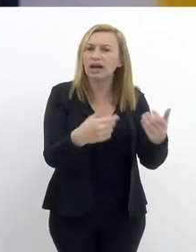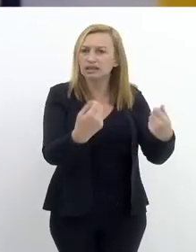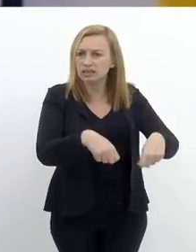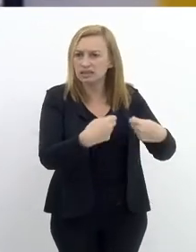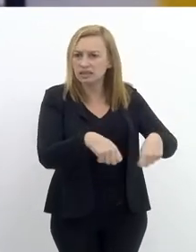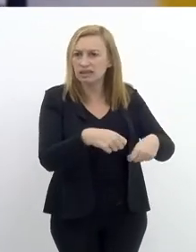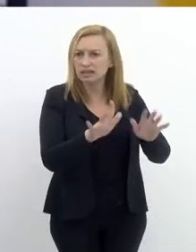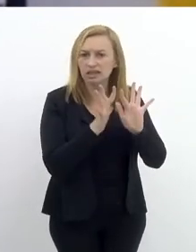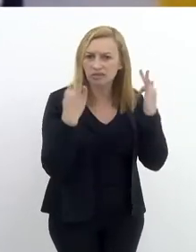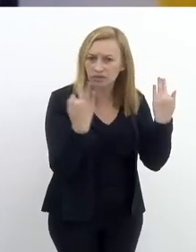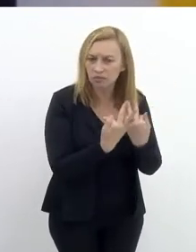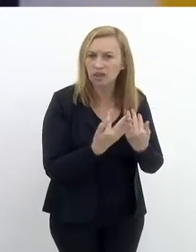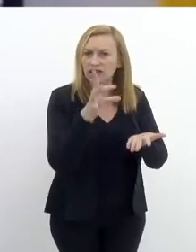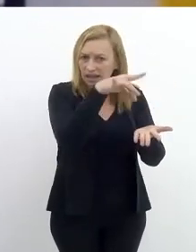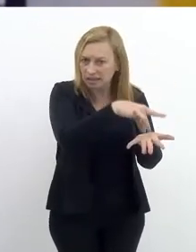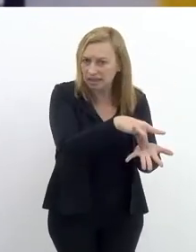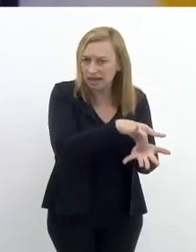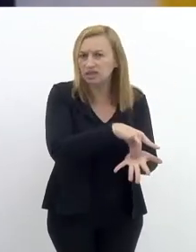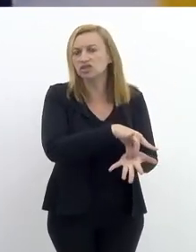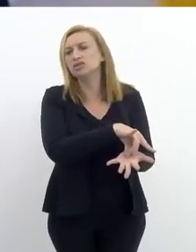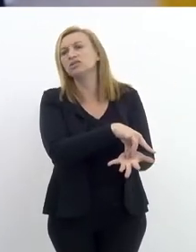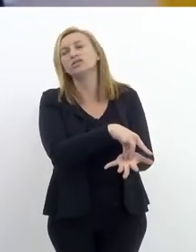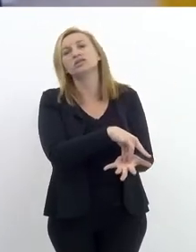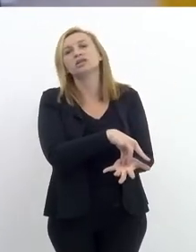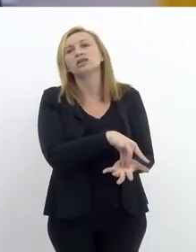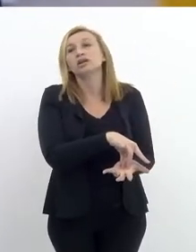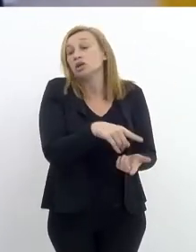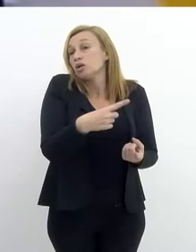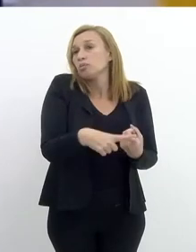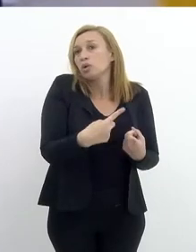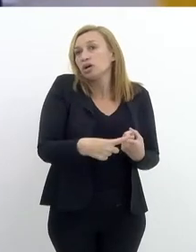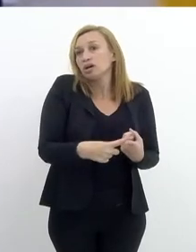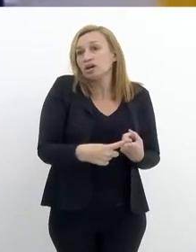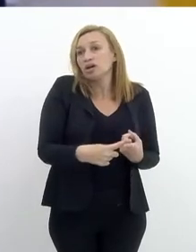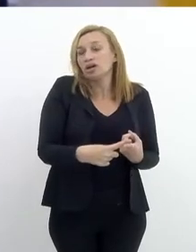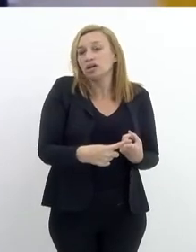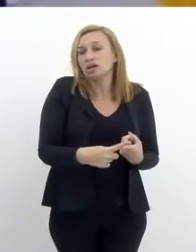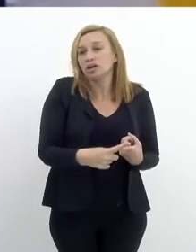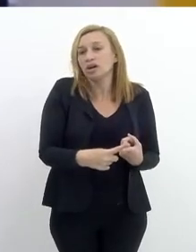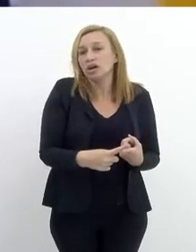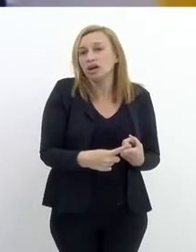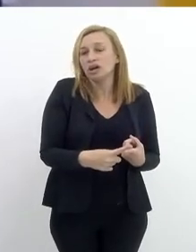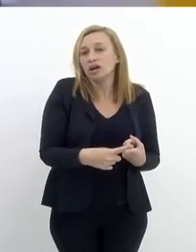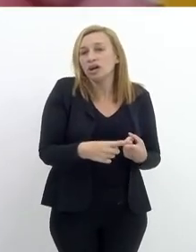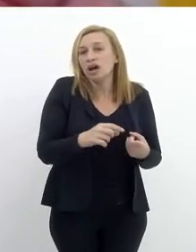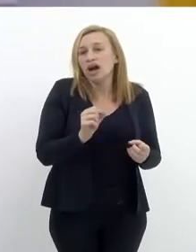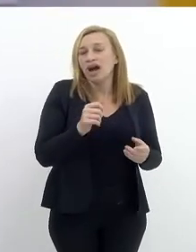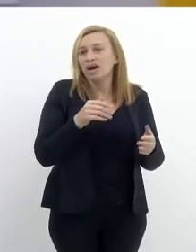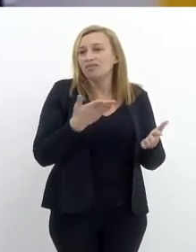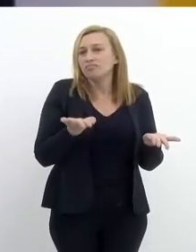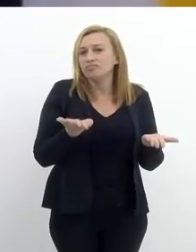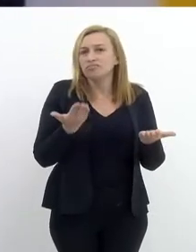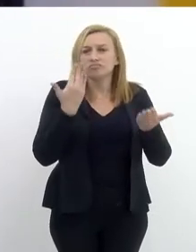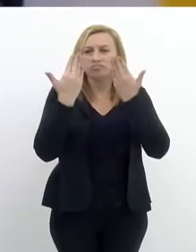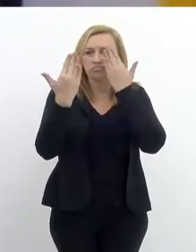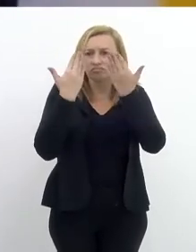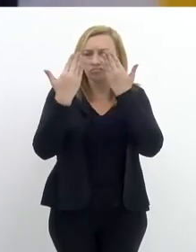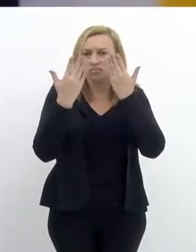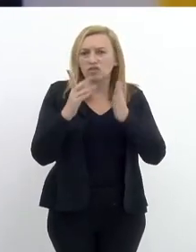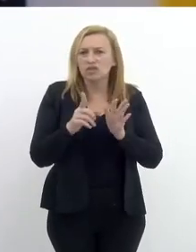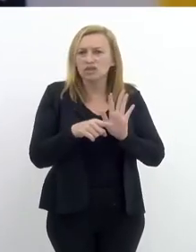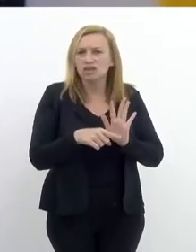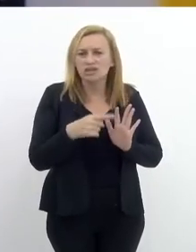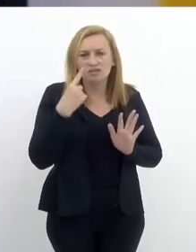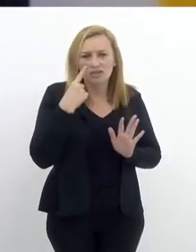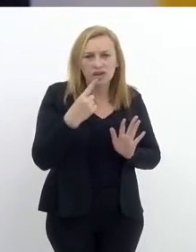para atender essa realidade que é tão específica, porque, até no aspecto psicológico, você